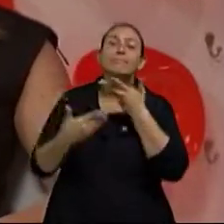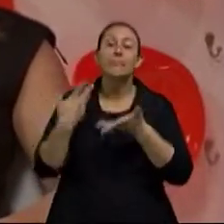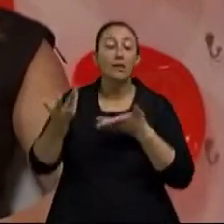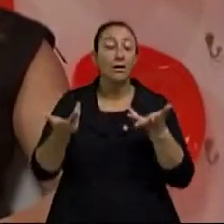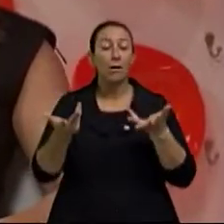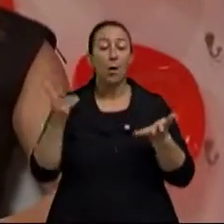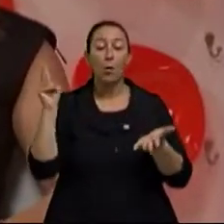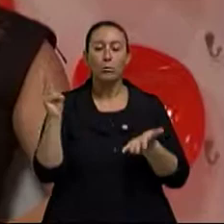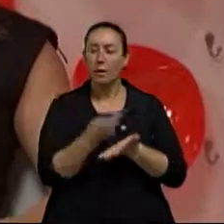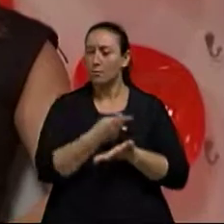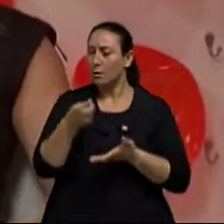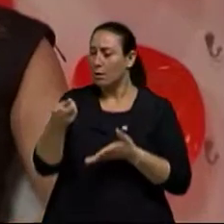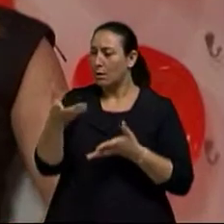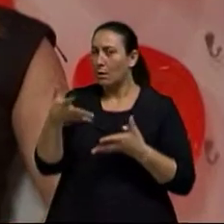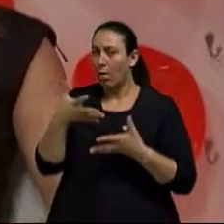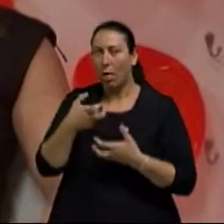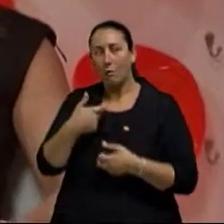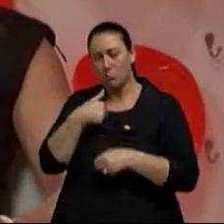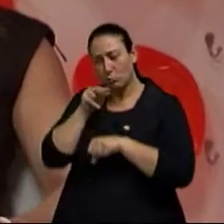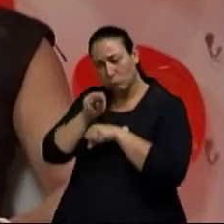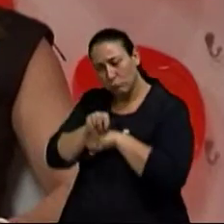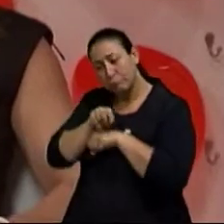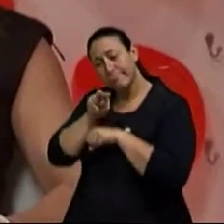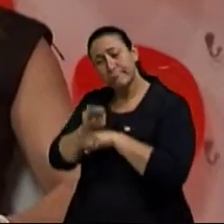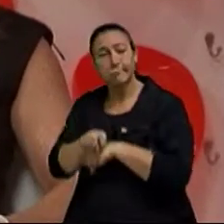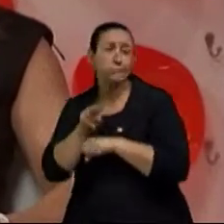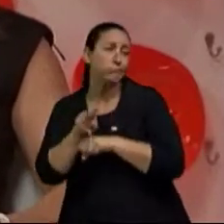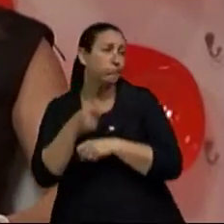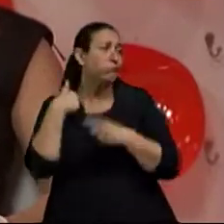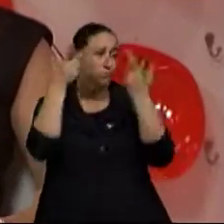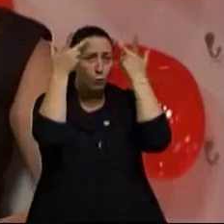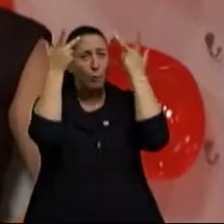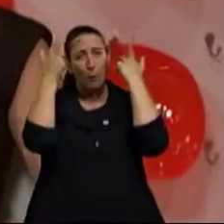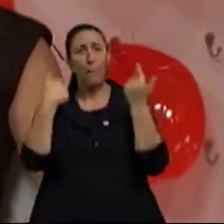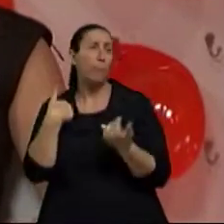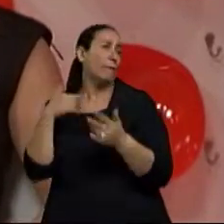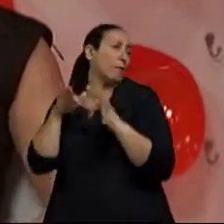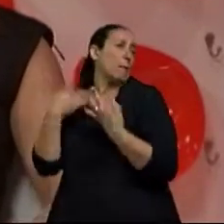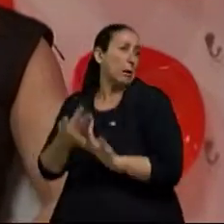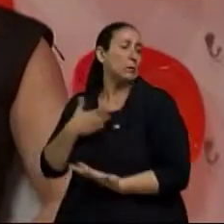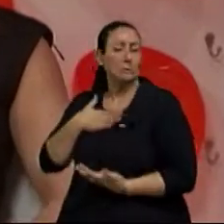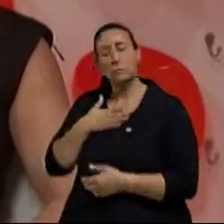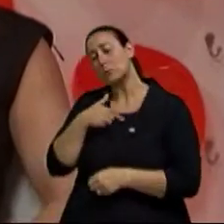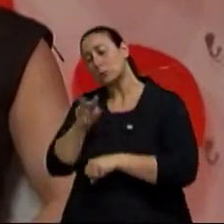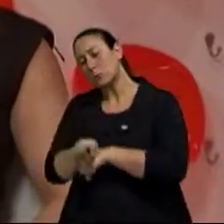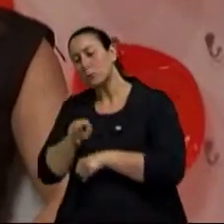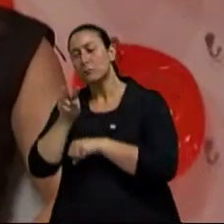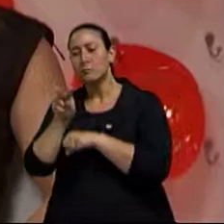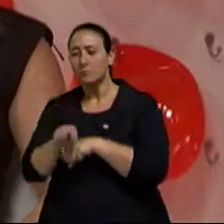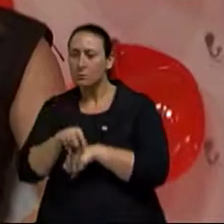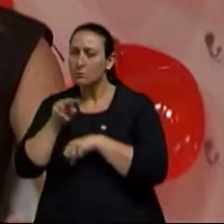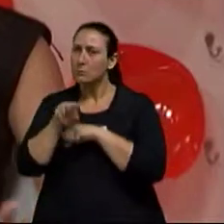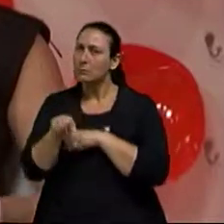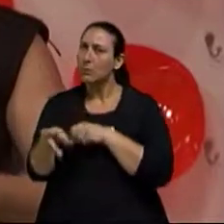contínuo, em que essa pessoa idosa vai se tornando mais dependente e, às vezes, é um